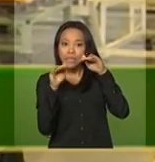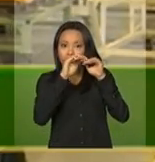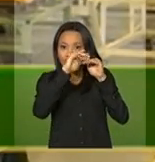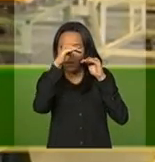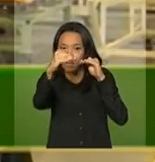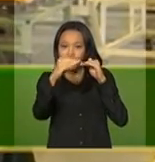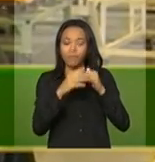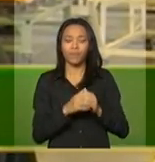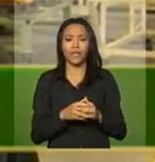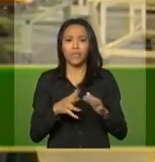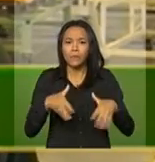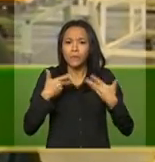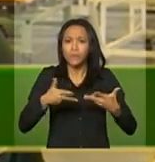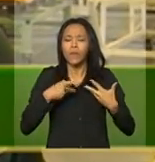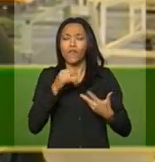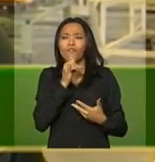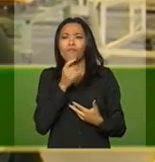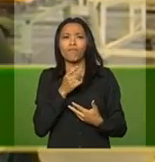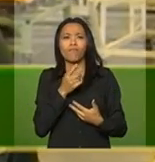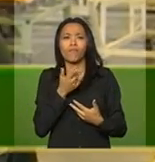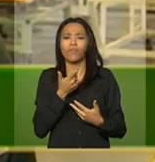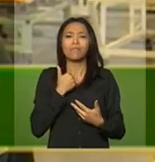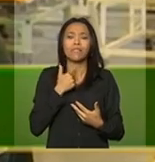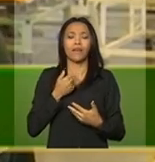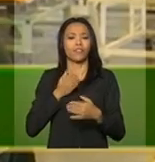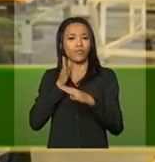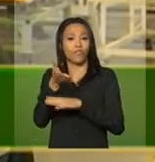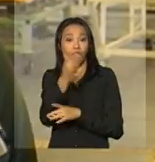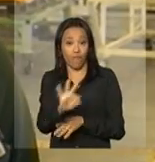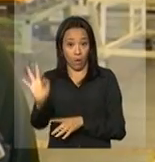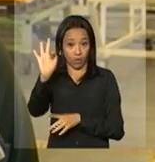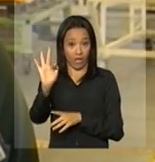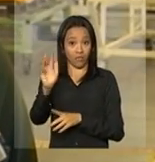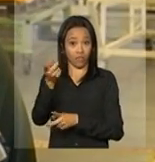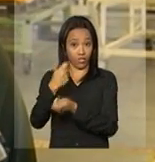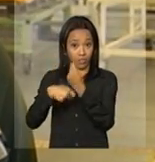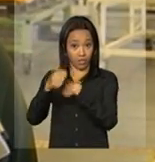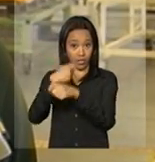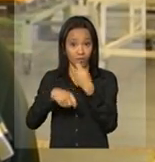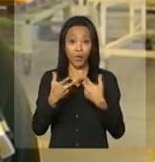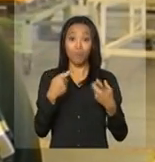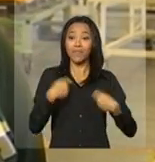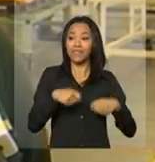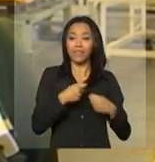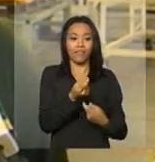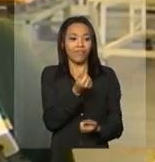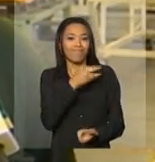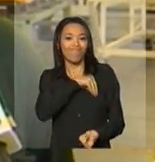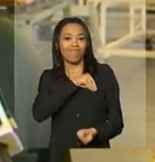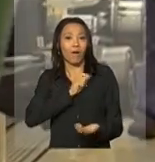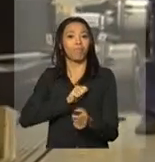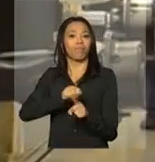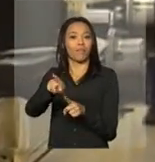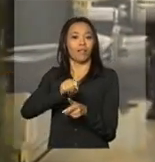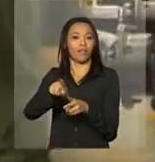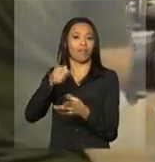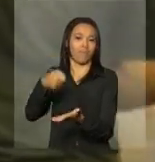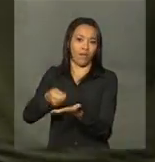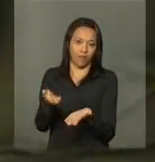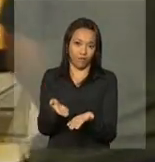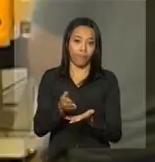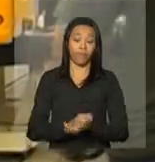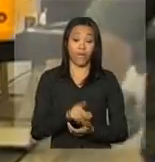aqui foi que eu queria fazer faculdade de administração e eu precisava ter um salário fixo para me poder pagar mensalidade. Os